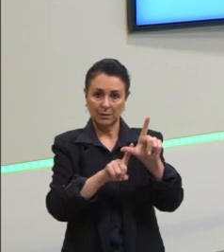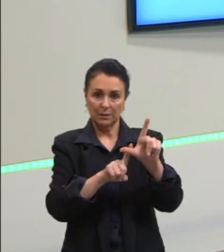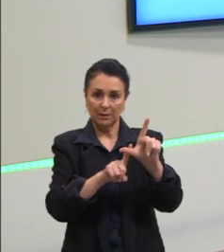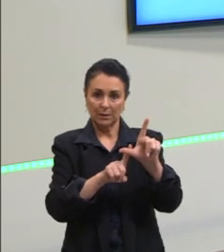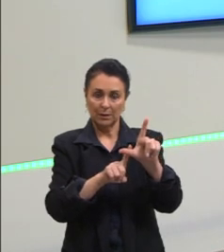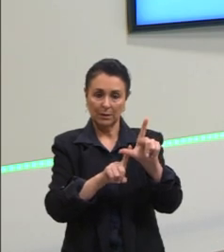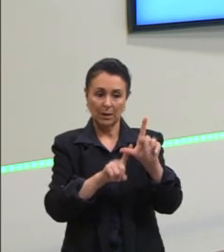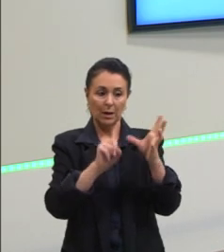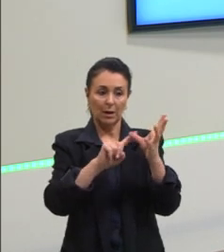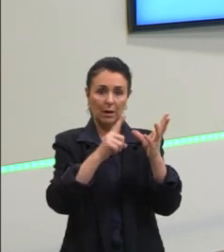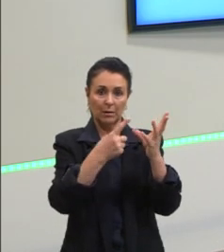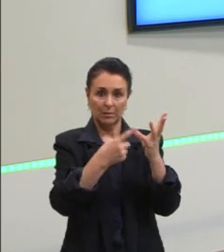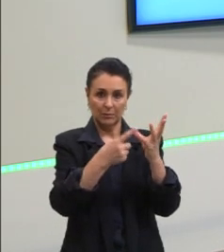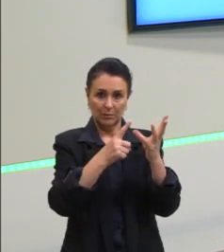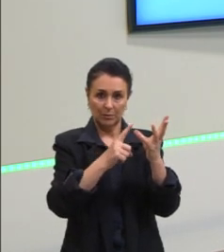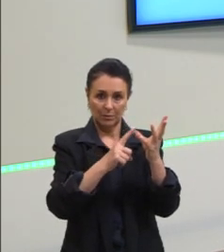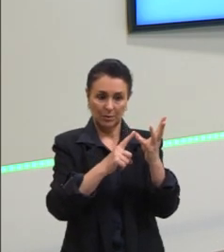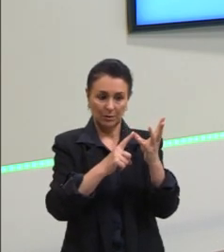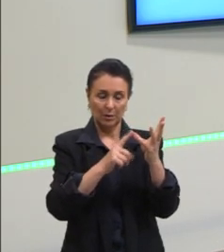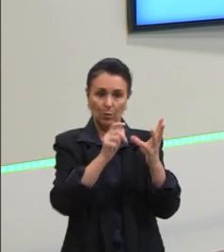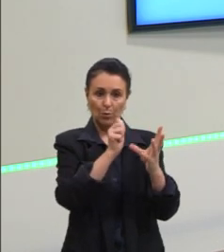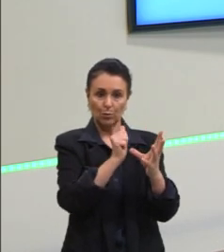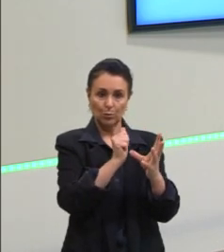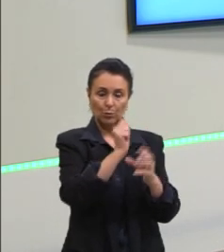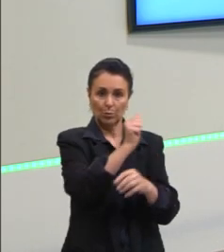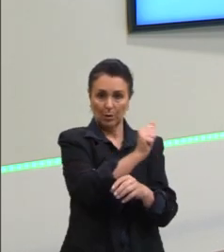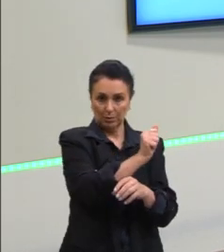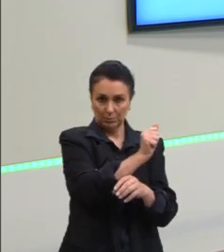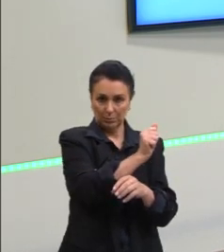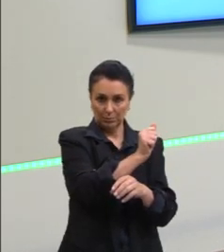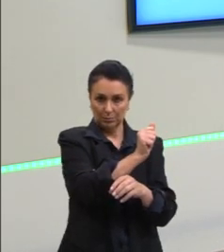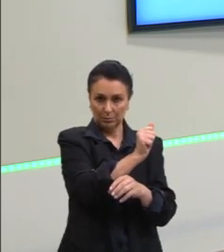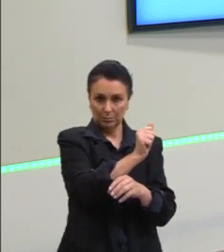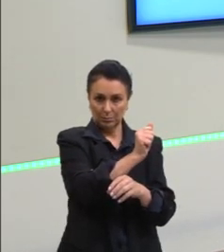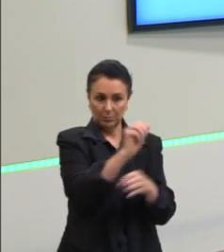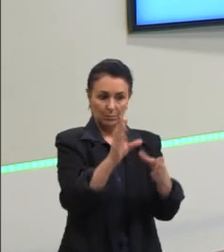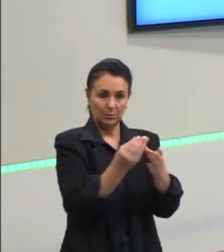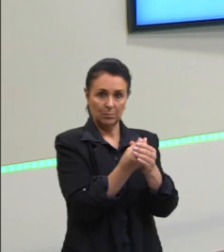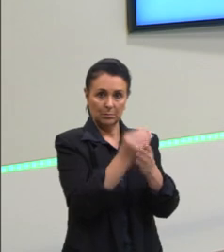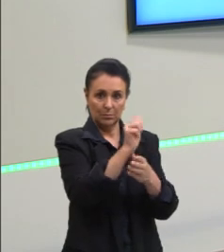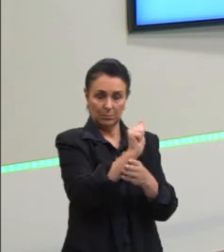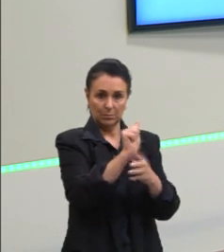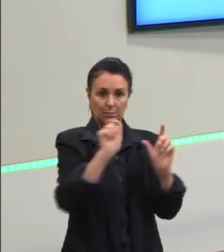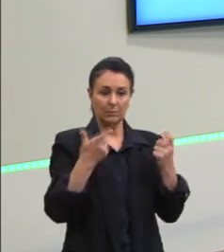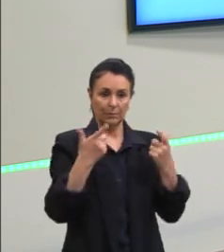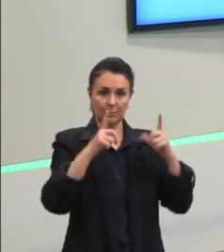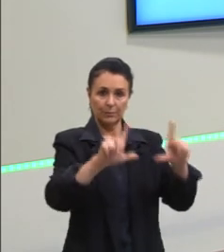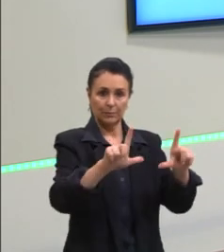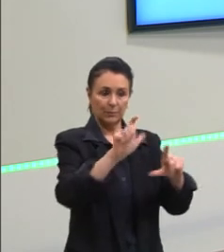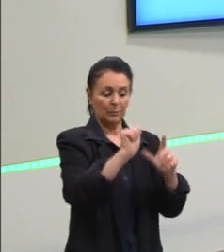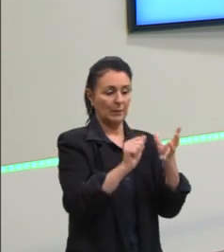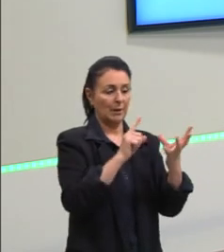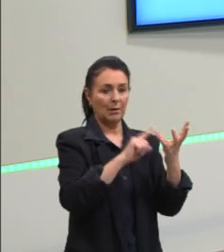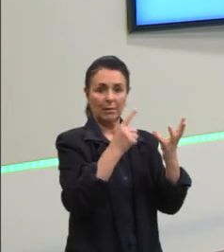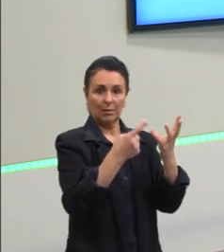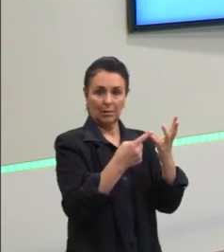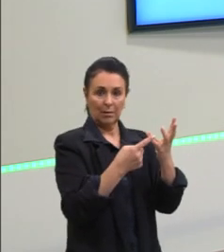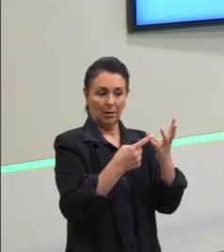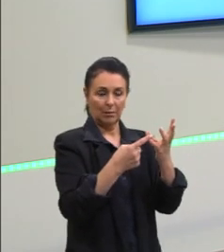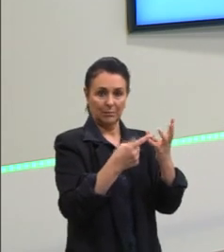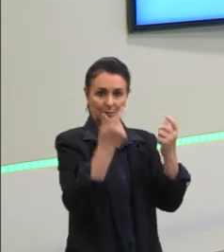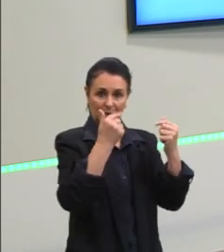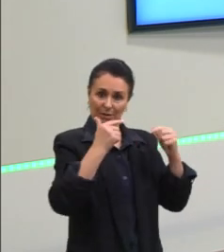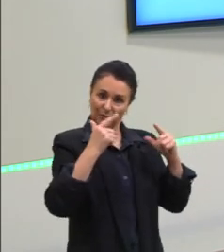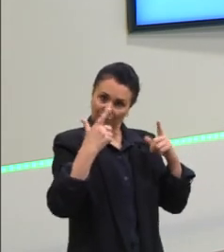as vogais do alfabeto, fica conjunto A, igual, chaves, A, O, U, fecha chaves. Isso é uma forma de